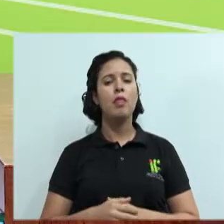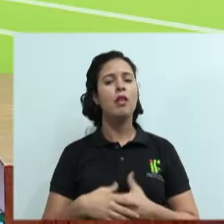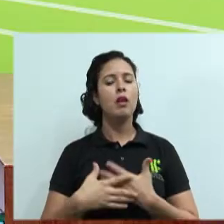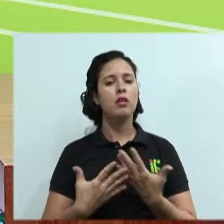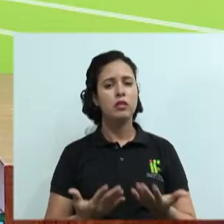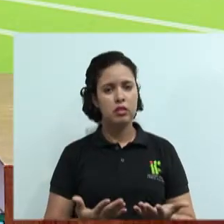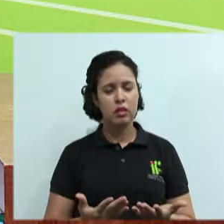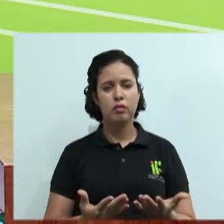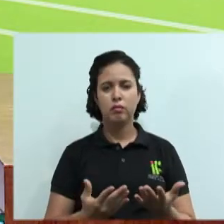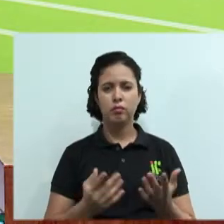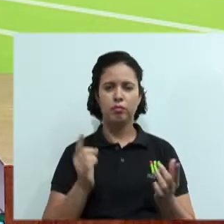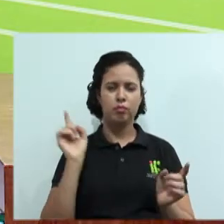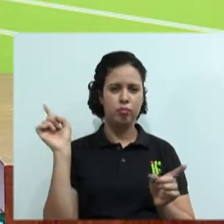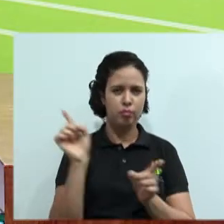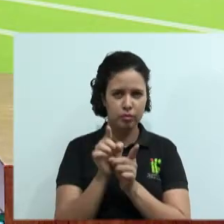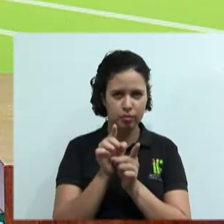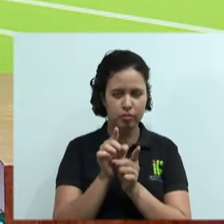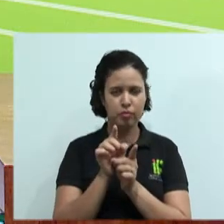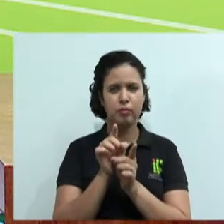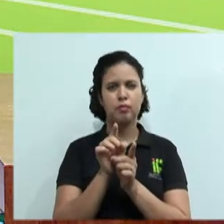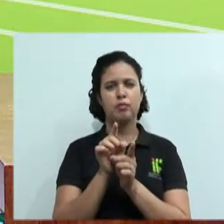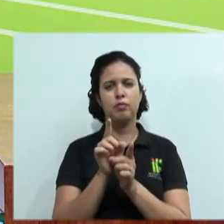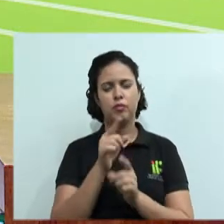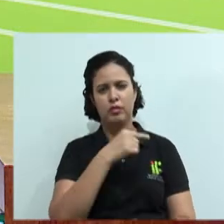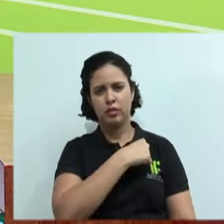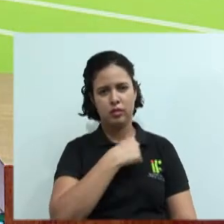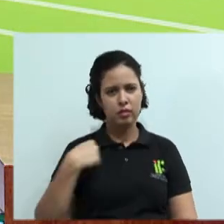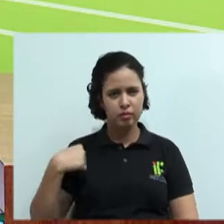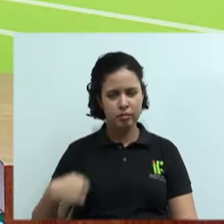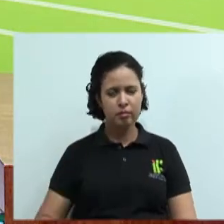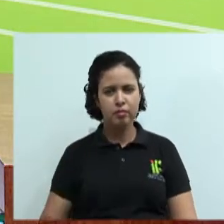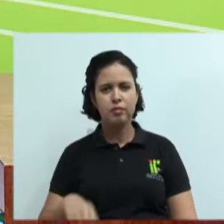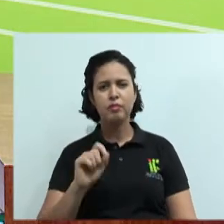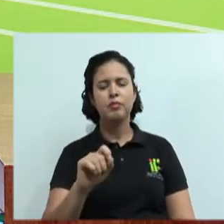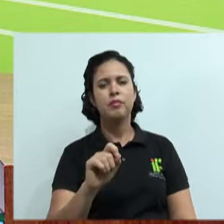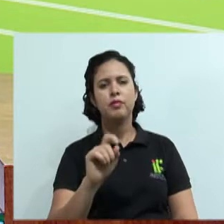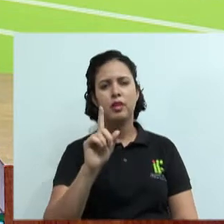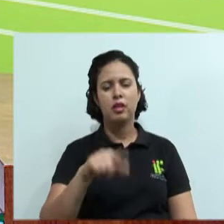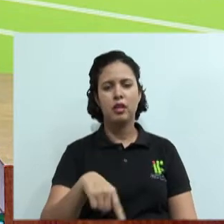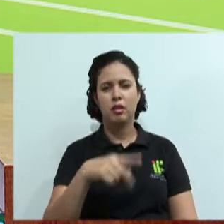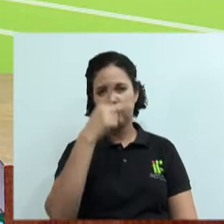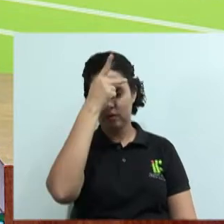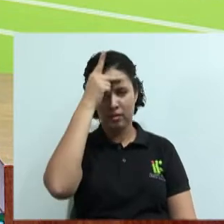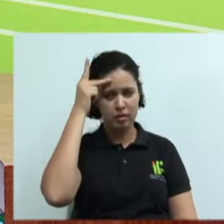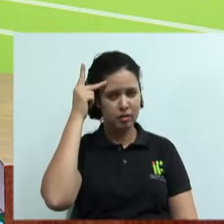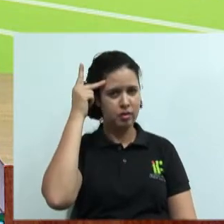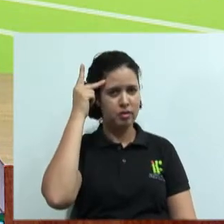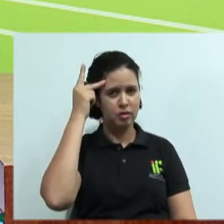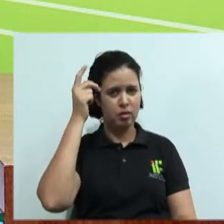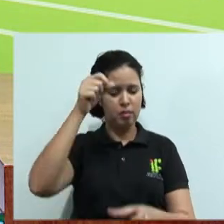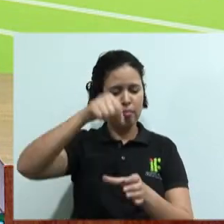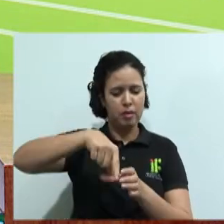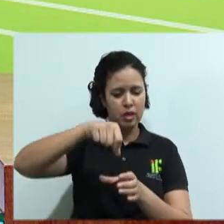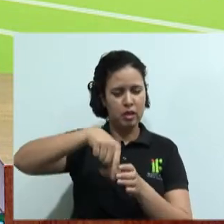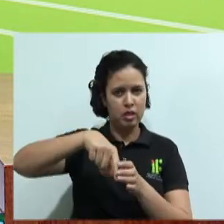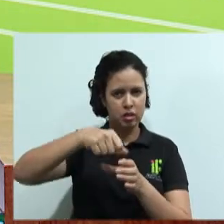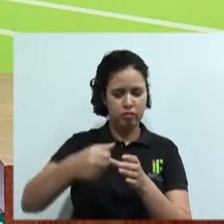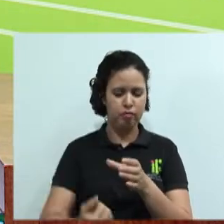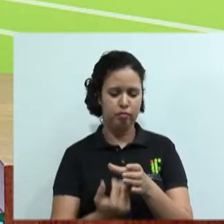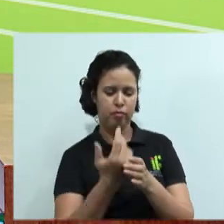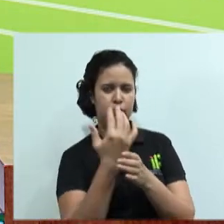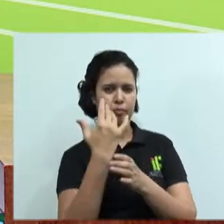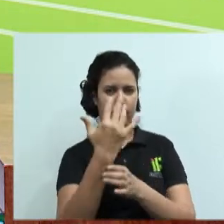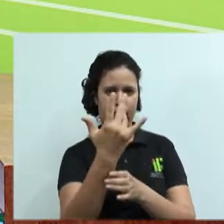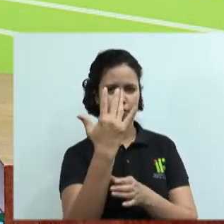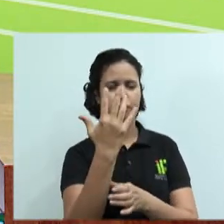Resumindo, digamos assim, um resumo desse provérbio chinês, nada mais é do que quem planta, colhe. E vocês que estão